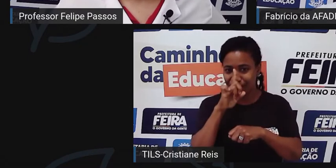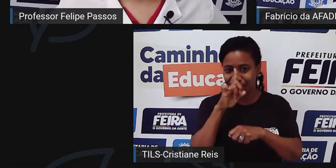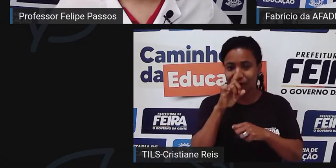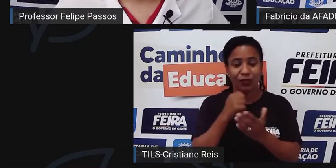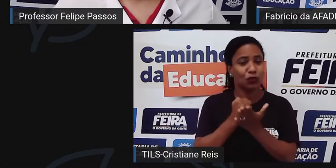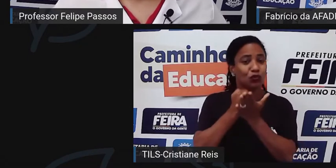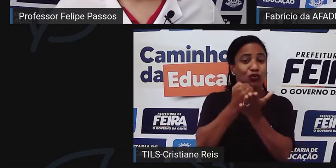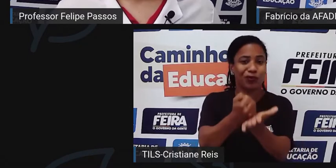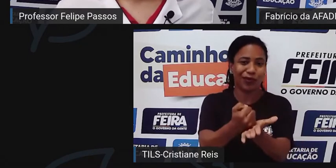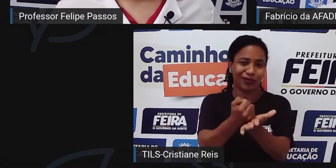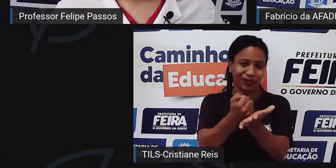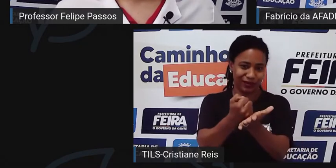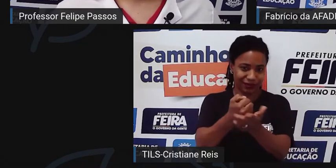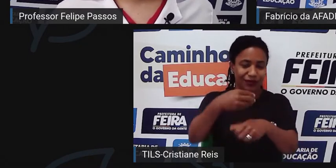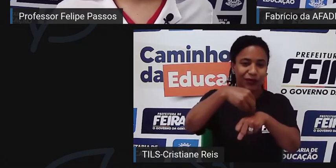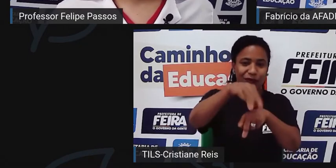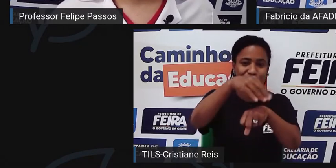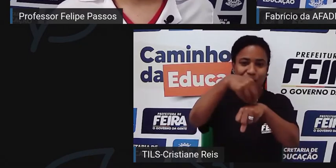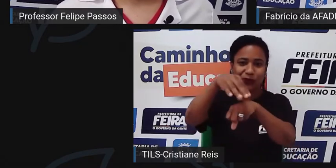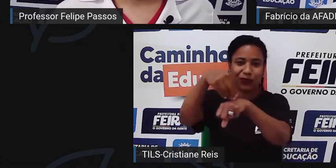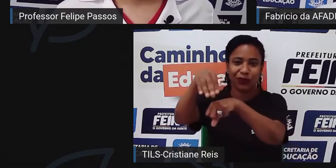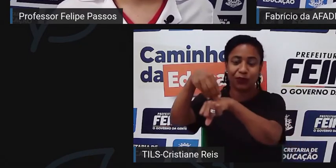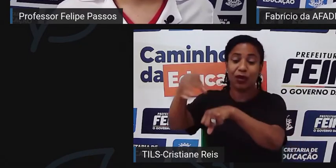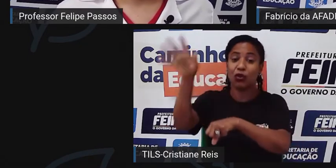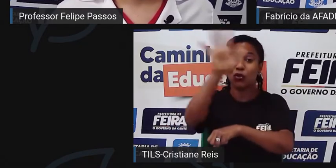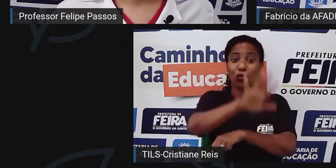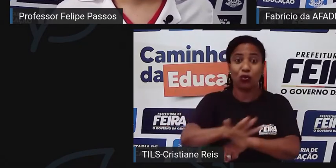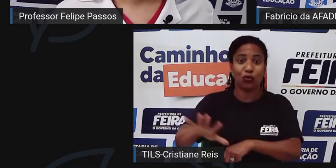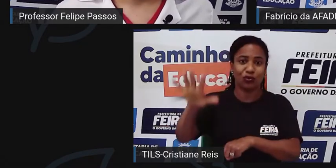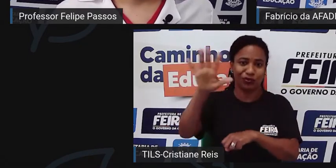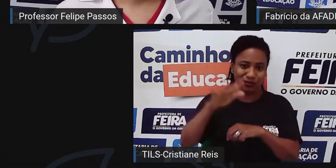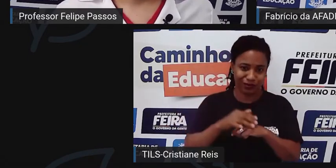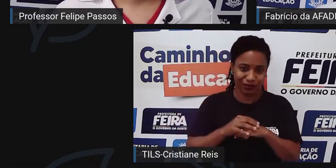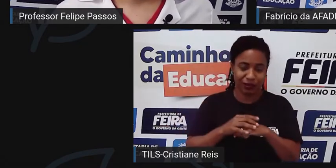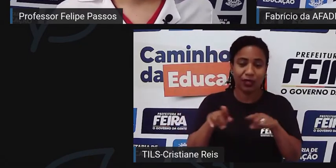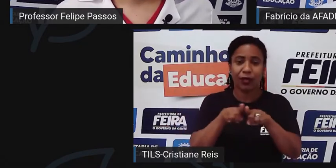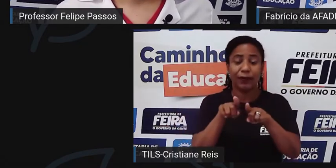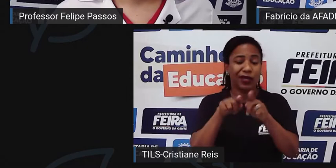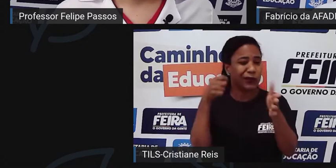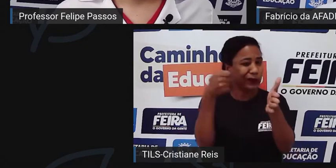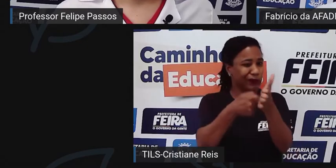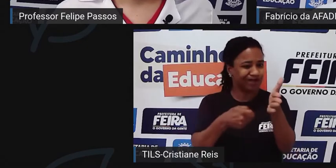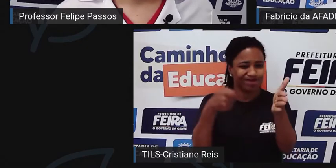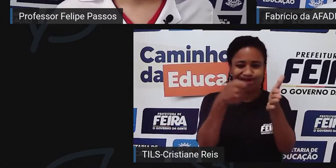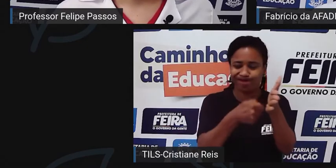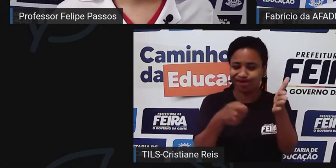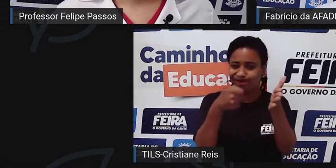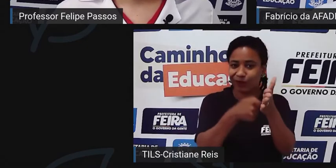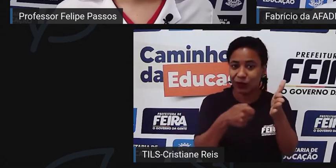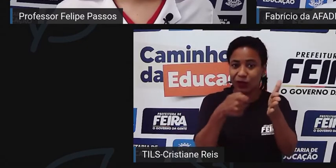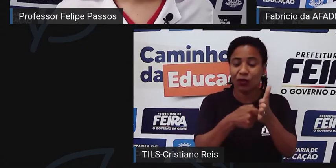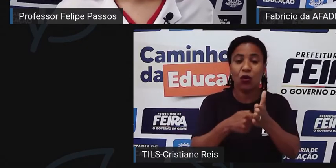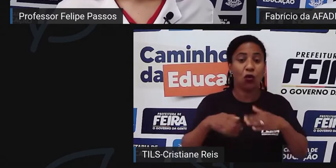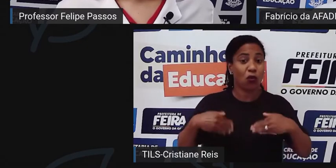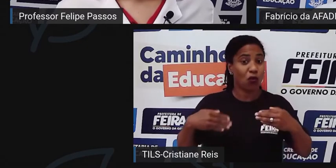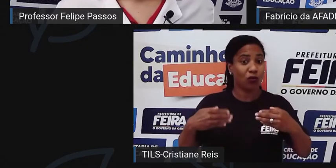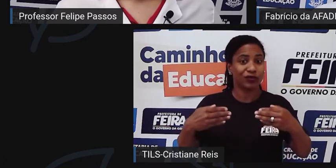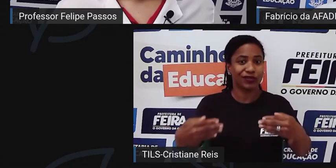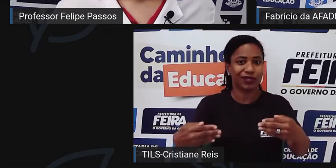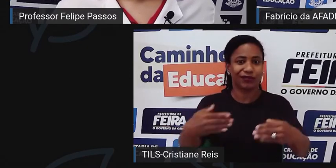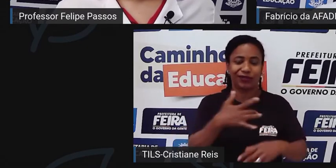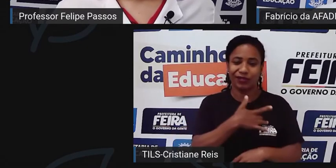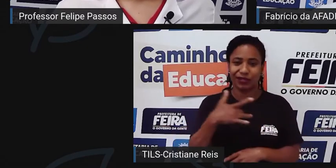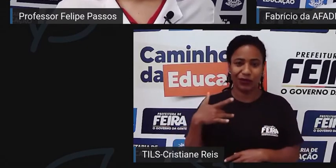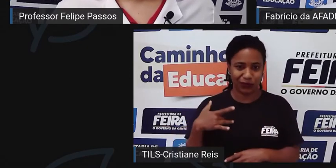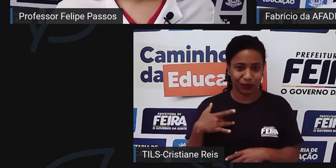suporte a todas essas associações, a todas as nossas lutas no Ministério da Saúde, no